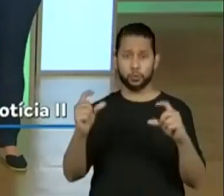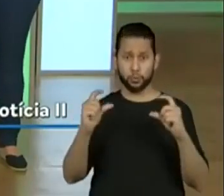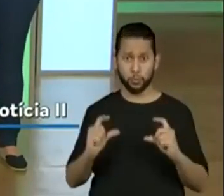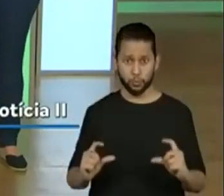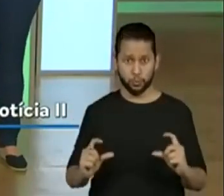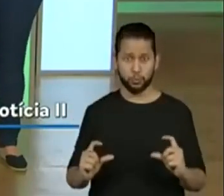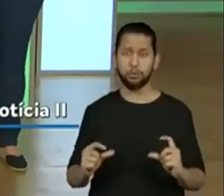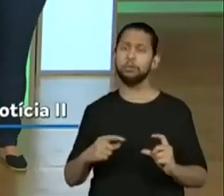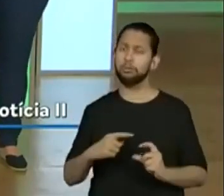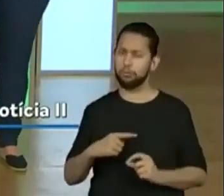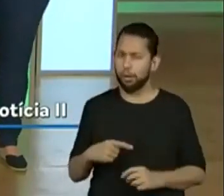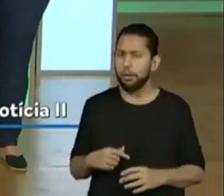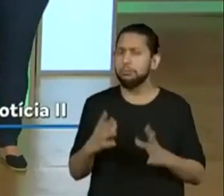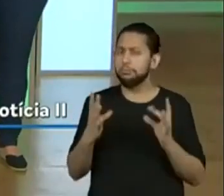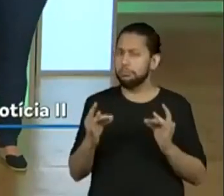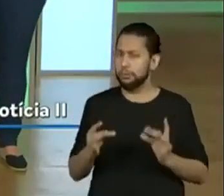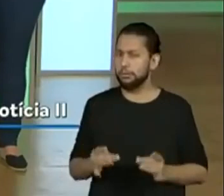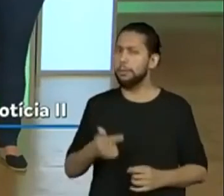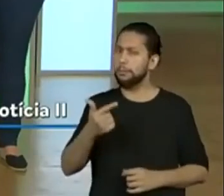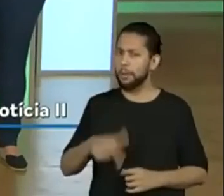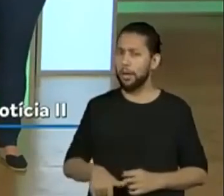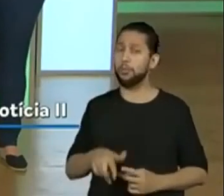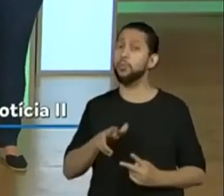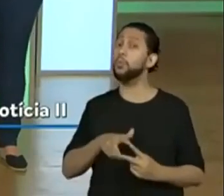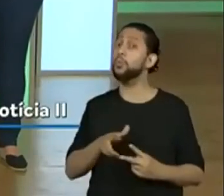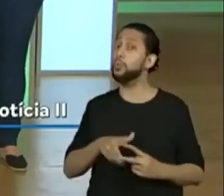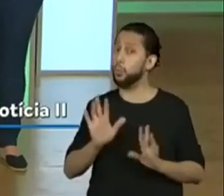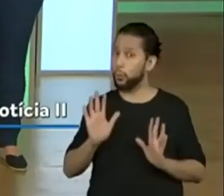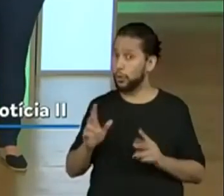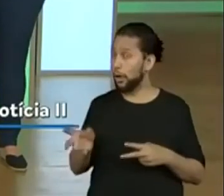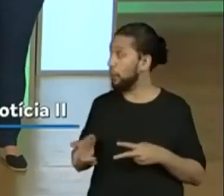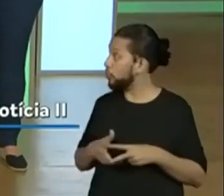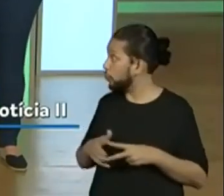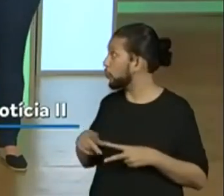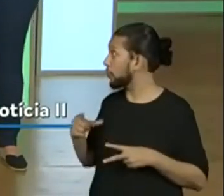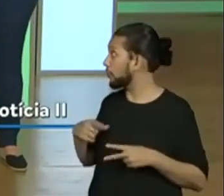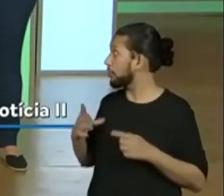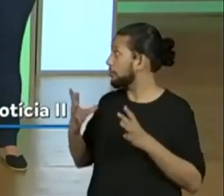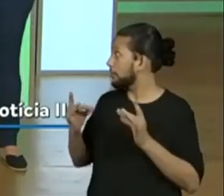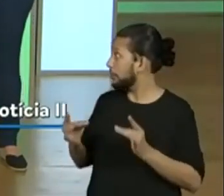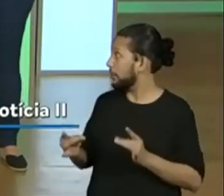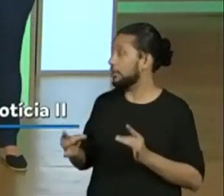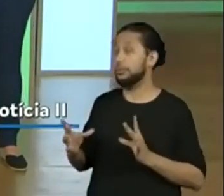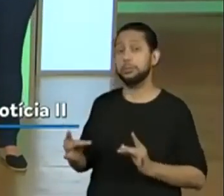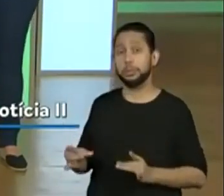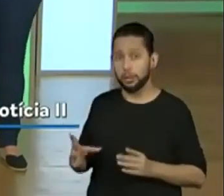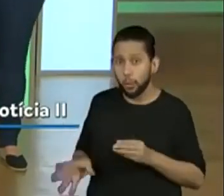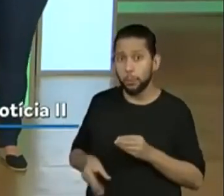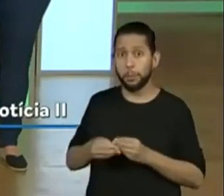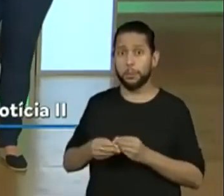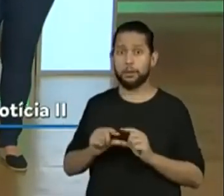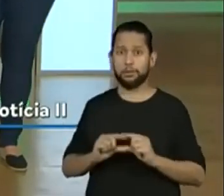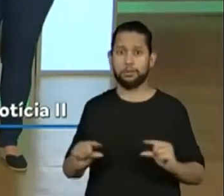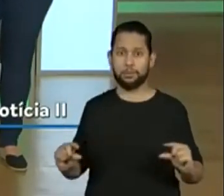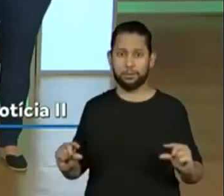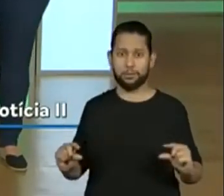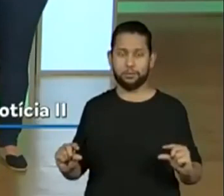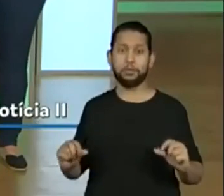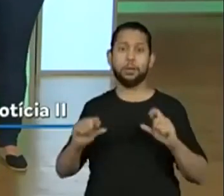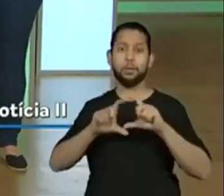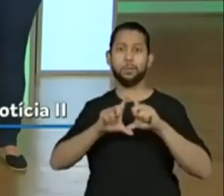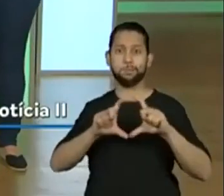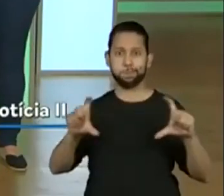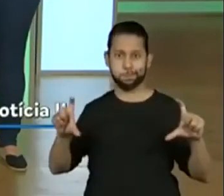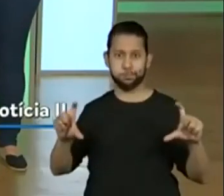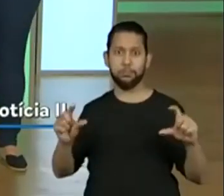explicadinha um pouquinho mais aí nessa história. As duas davam uma explicadinha lá. Traziam mais informações. É. Já